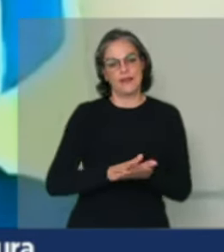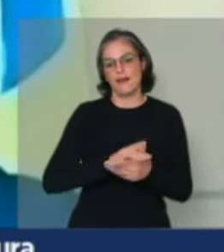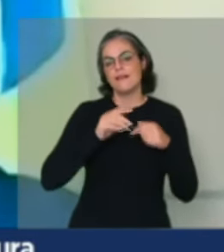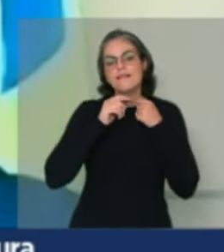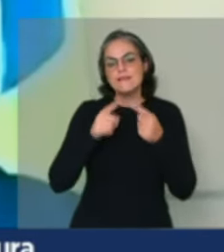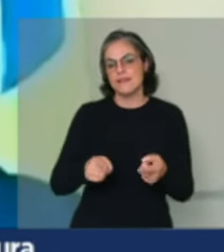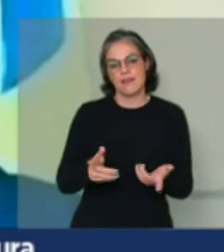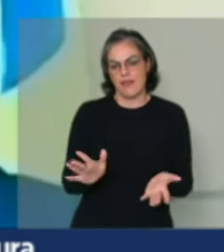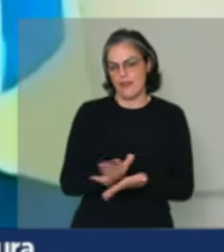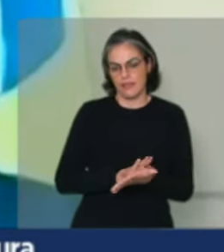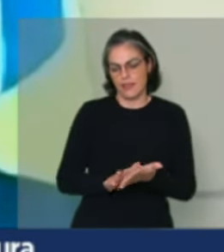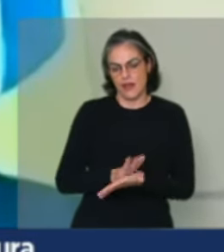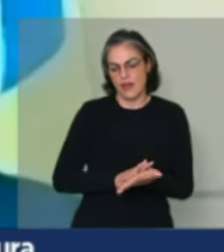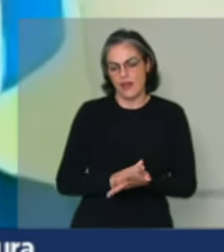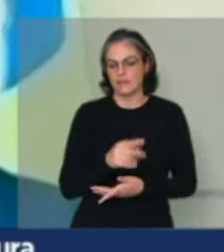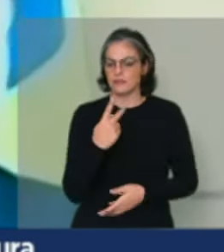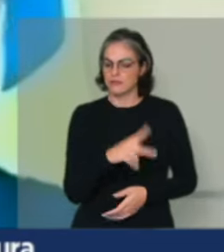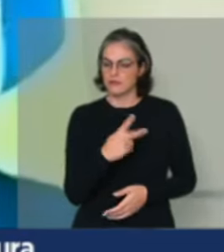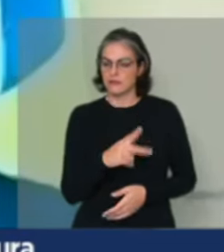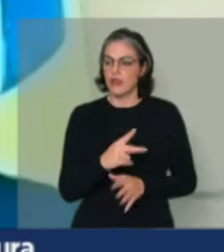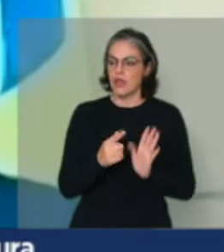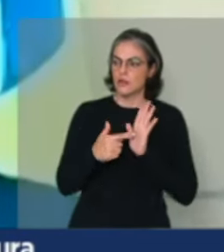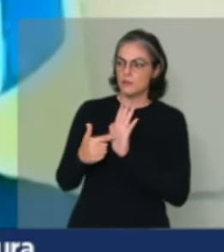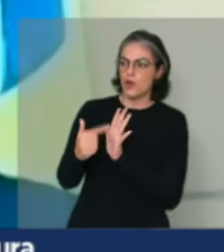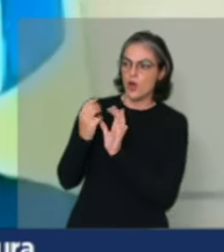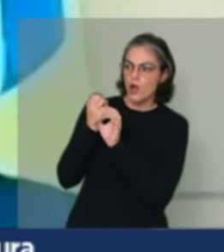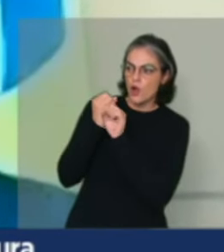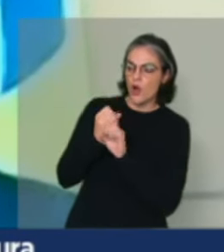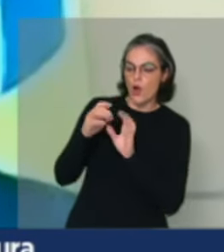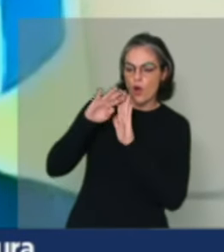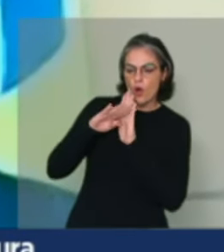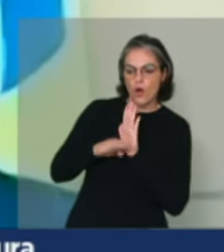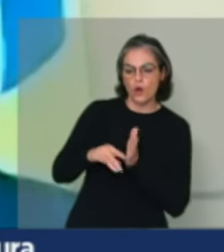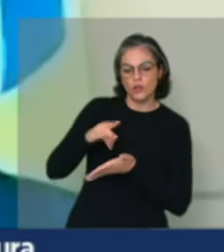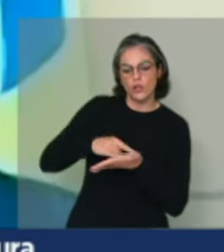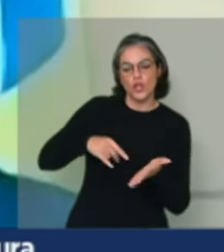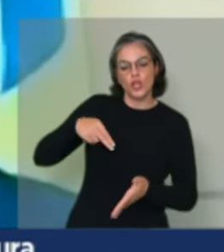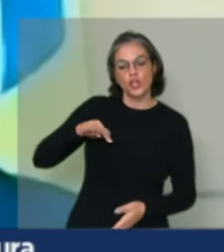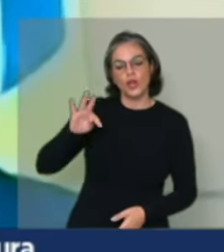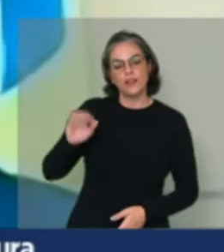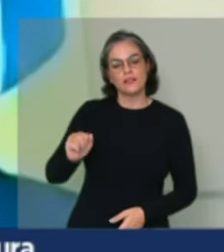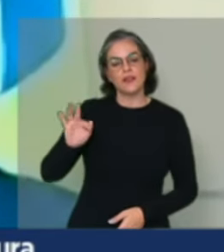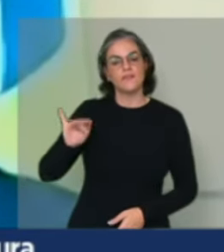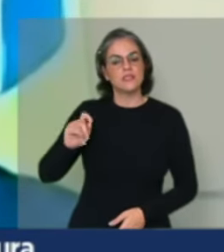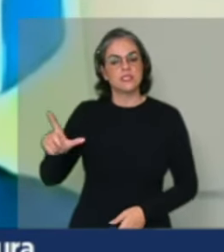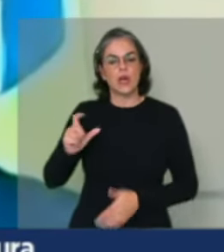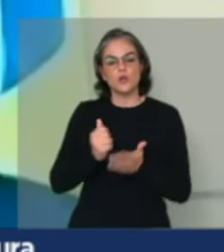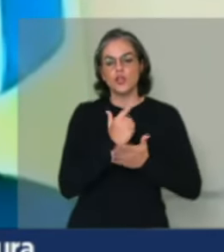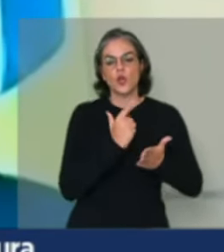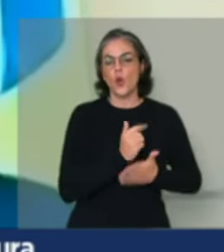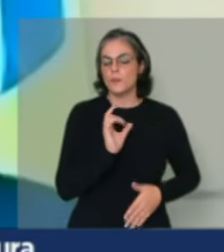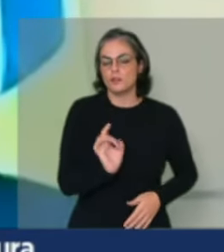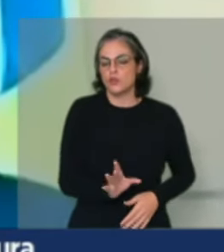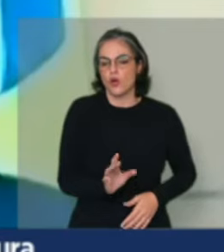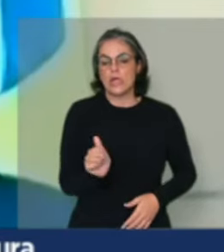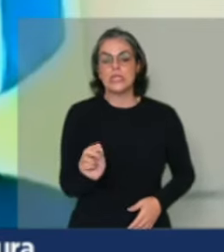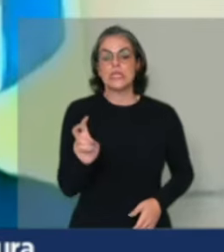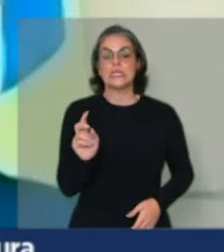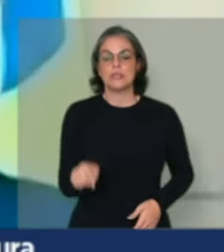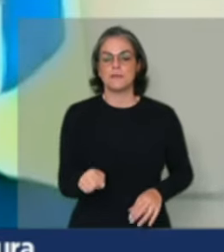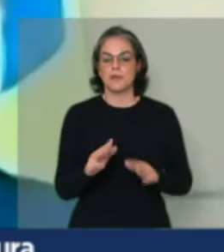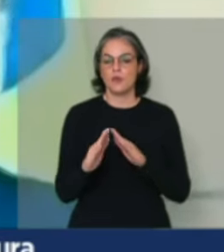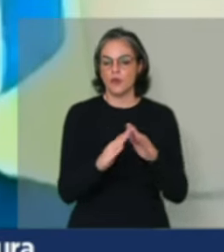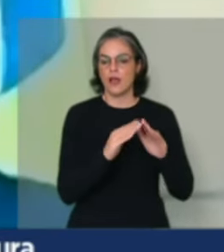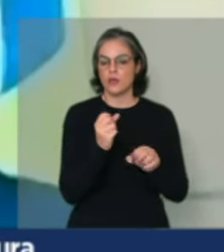intermediário. Ele presta conta desse dinheiro com apenas notas fiscais da compra de material de construção. 15 mil unidades construídas, foi um show.